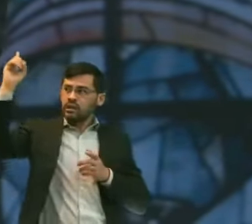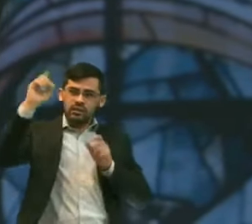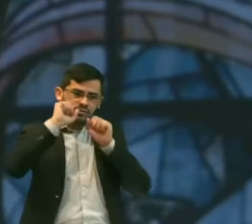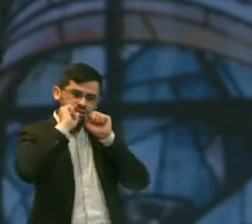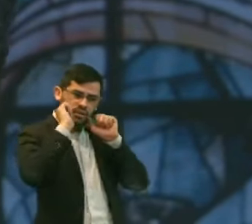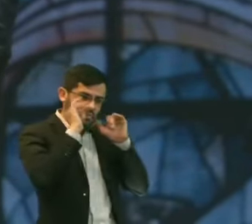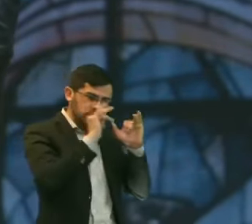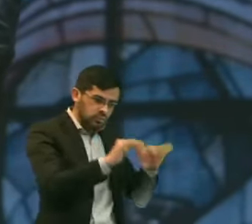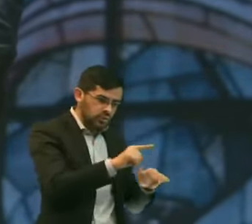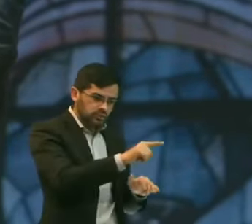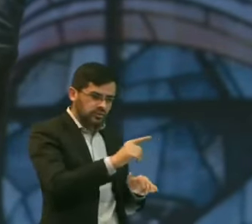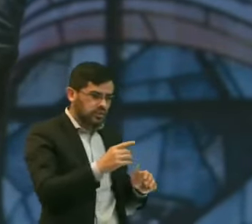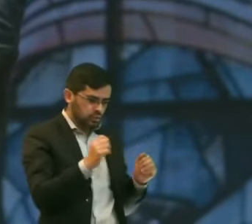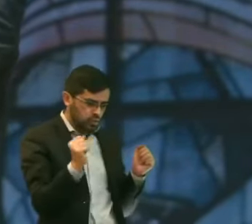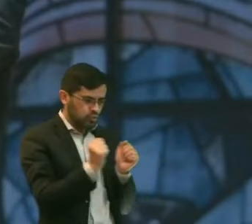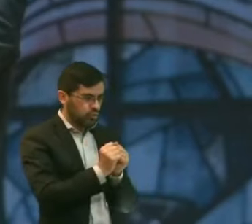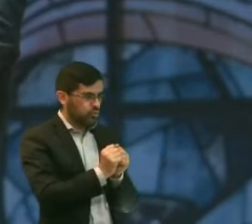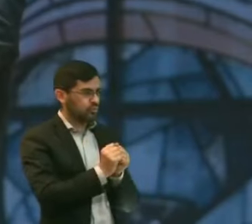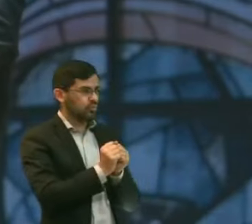nós E você está junto